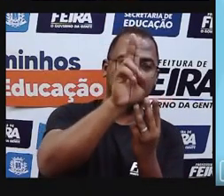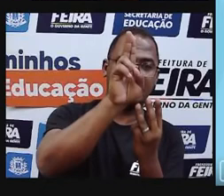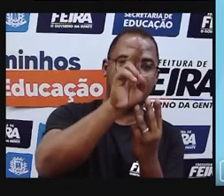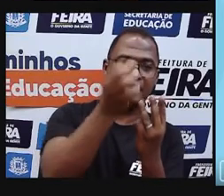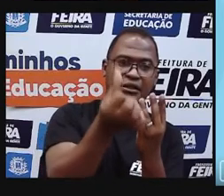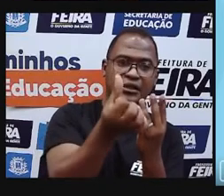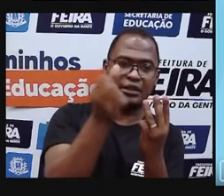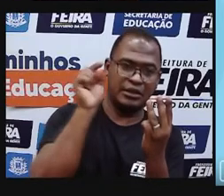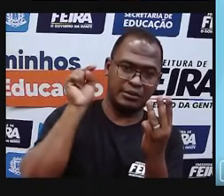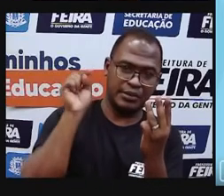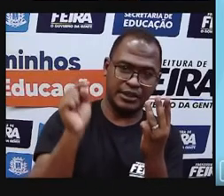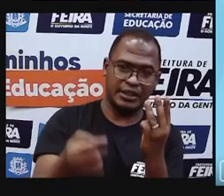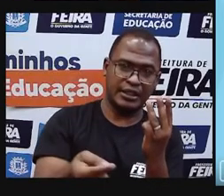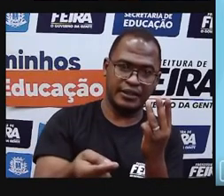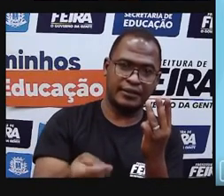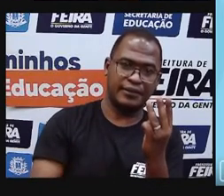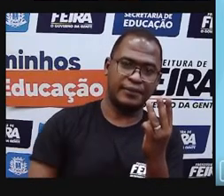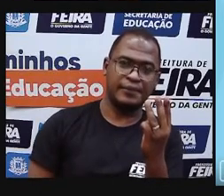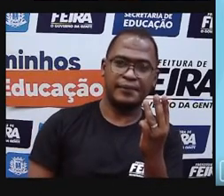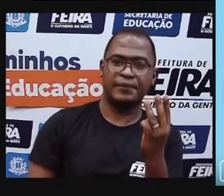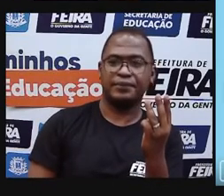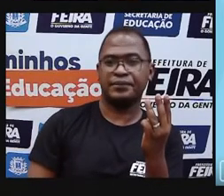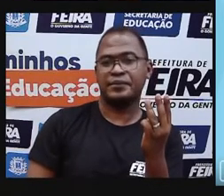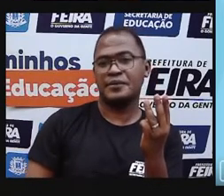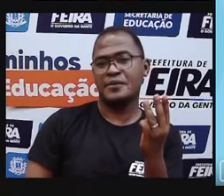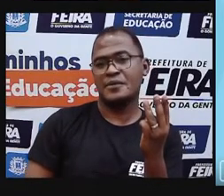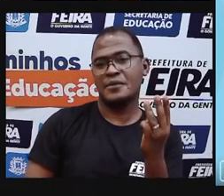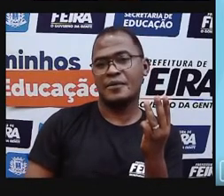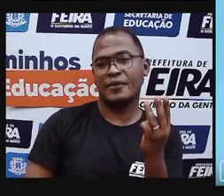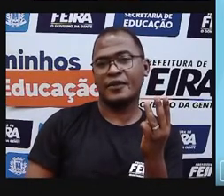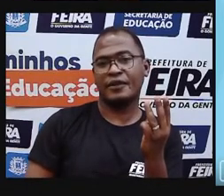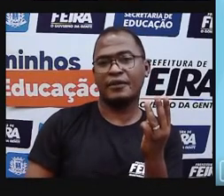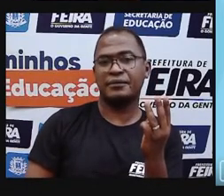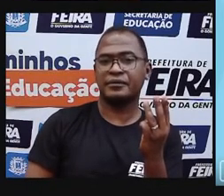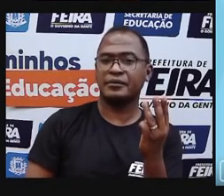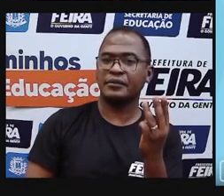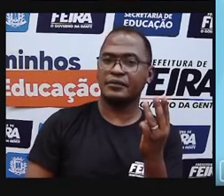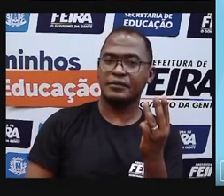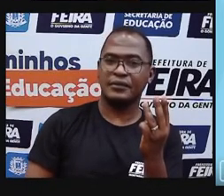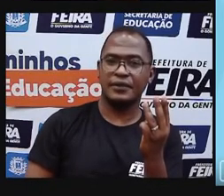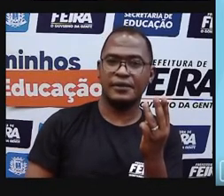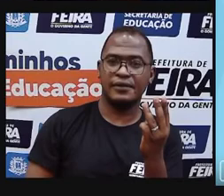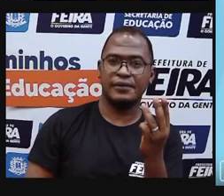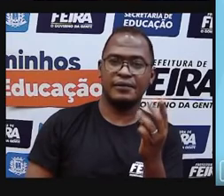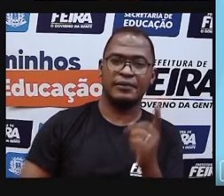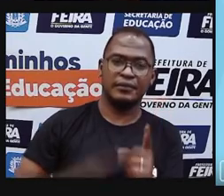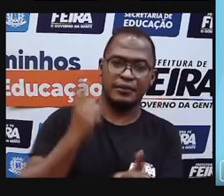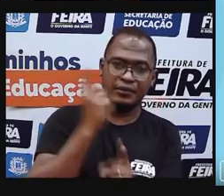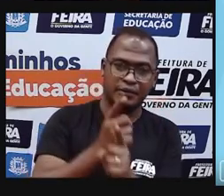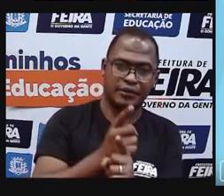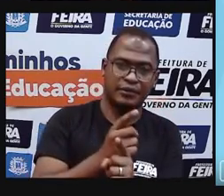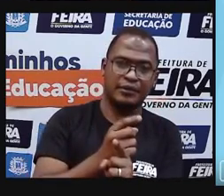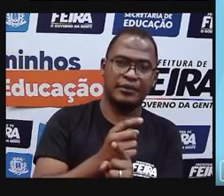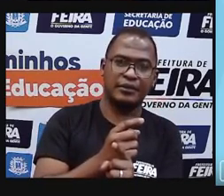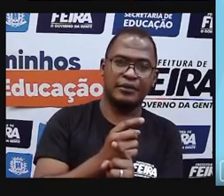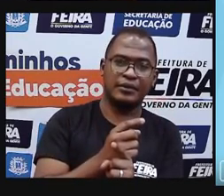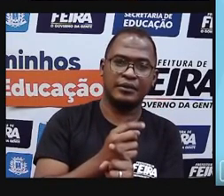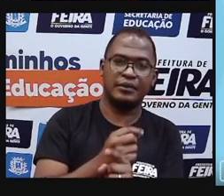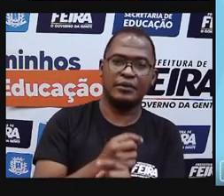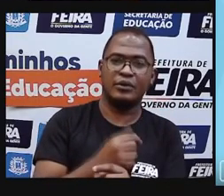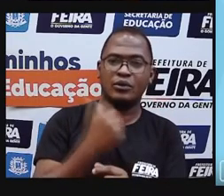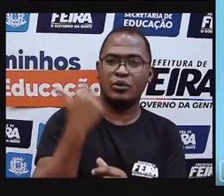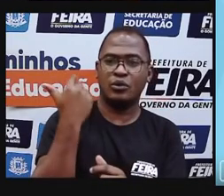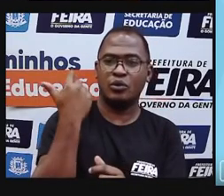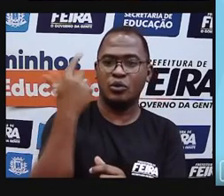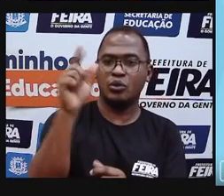Então, ó, a gente tem que olhar a classe dos números e a gente identificar qual ele pertence. Aqui eu tenho o número,